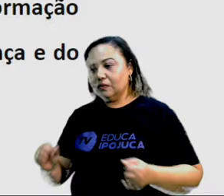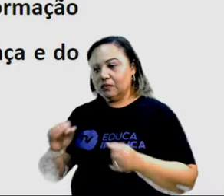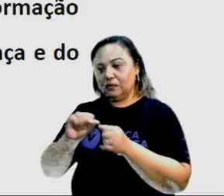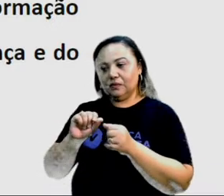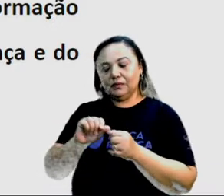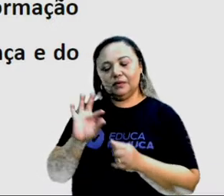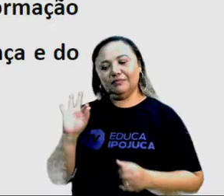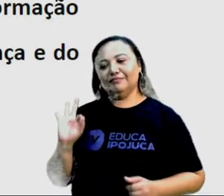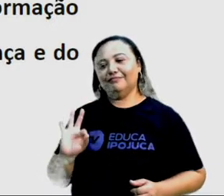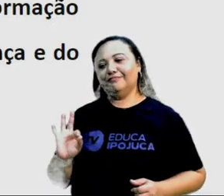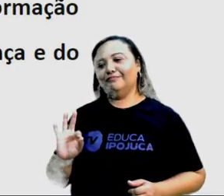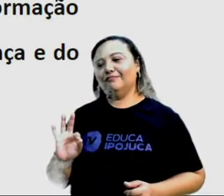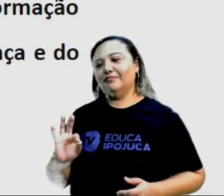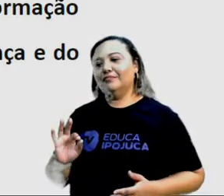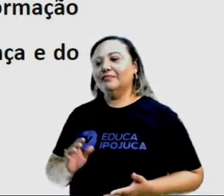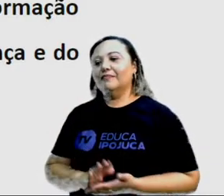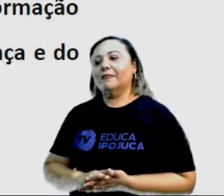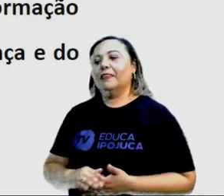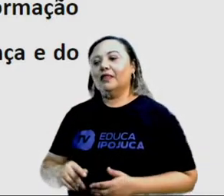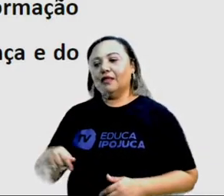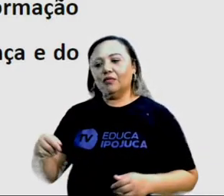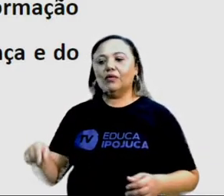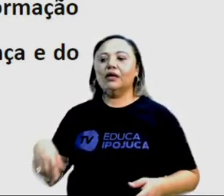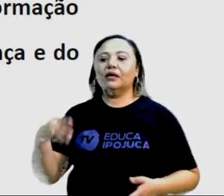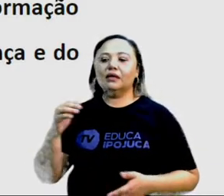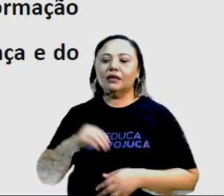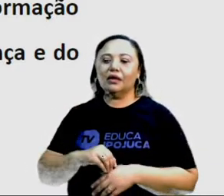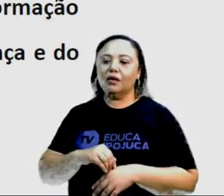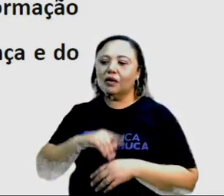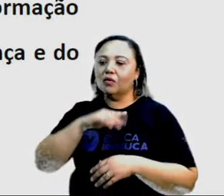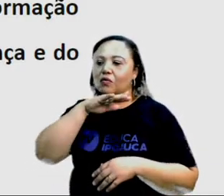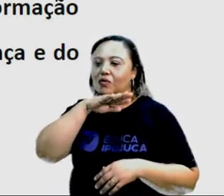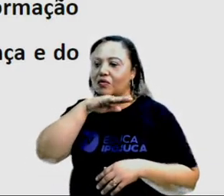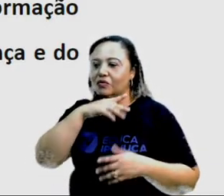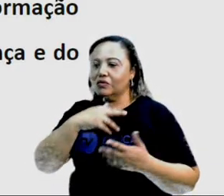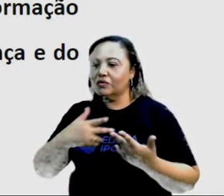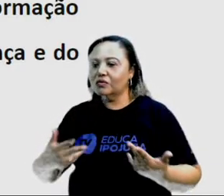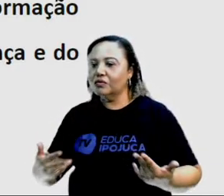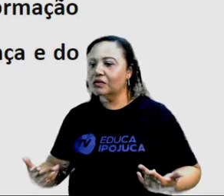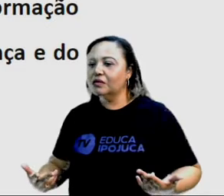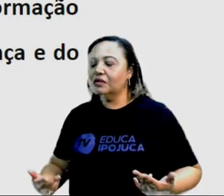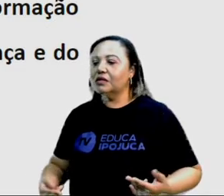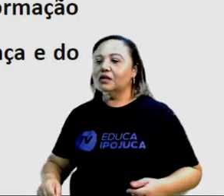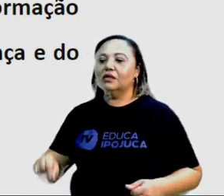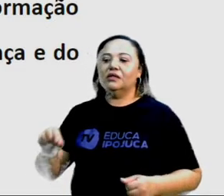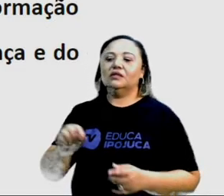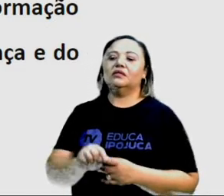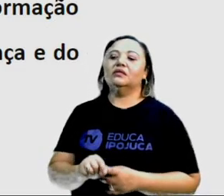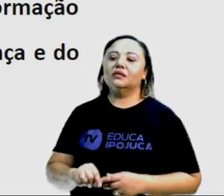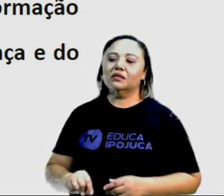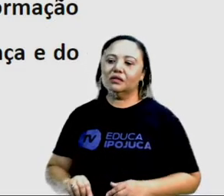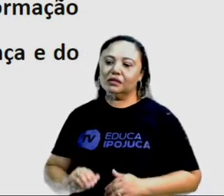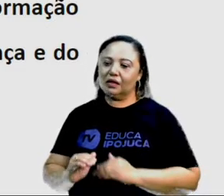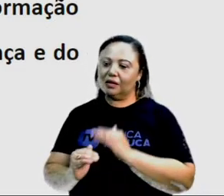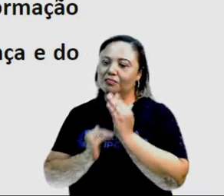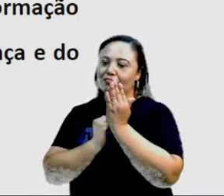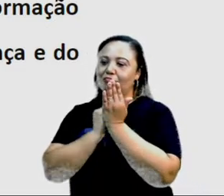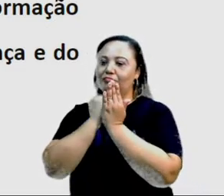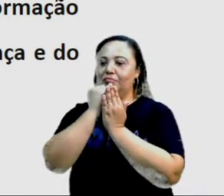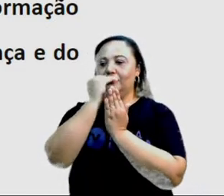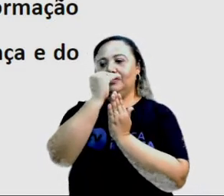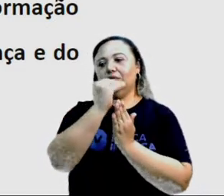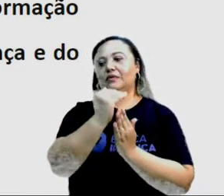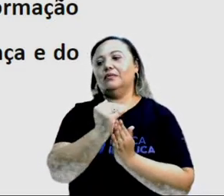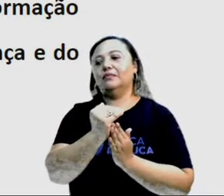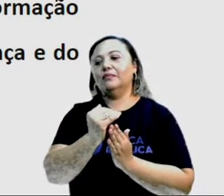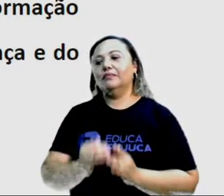piora. Em nenhum lugar do mundo houve experiência positiva de adolescentes e adultos juntos no